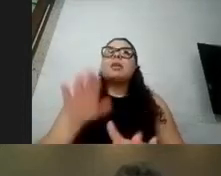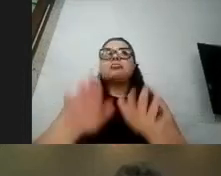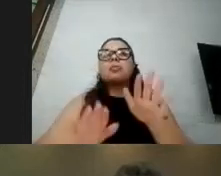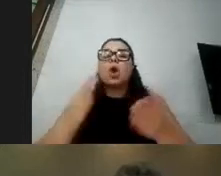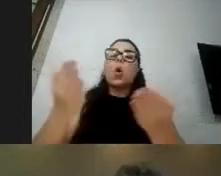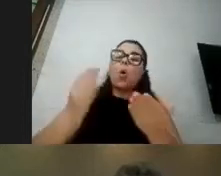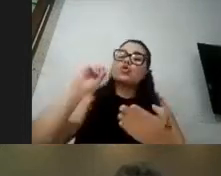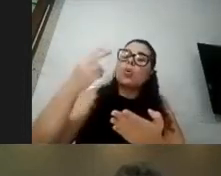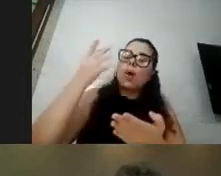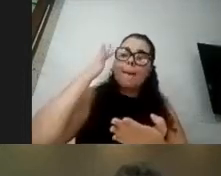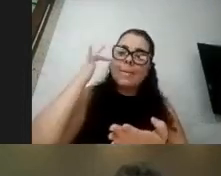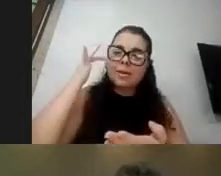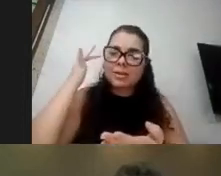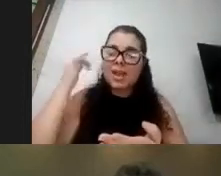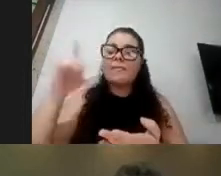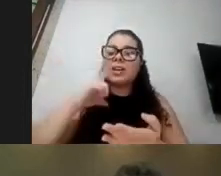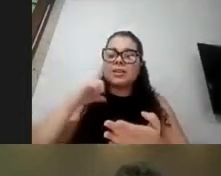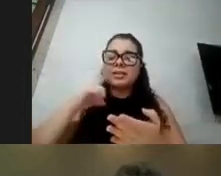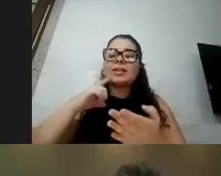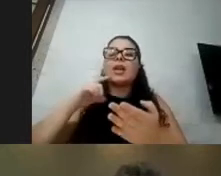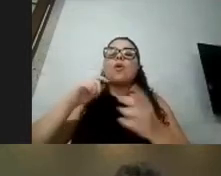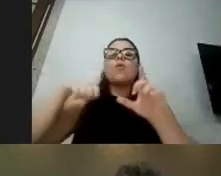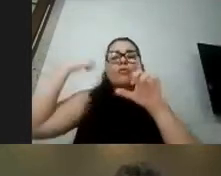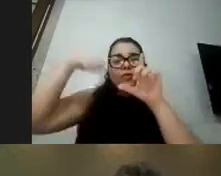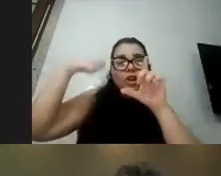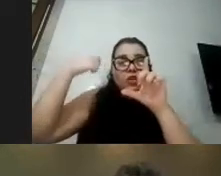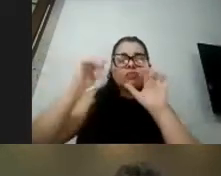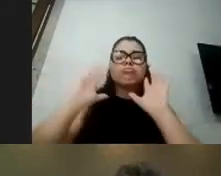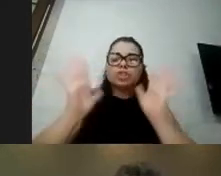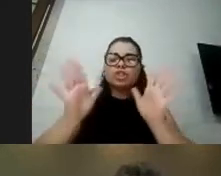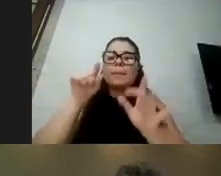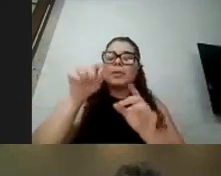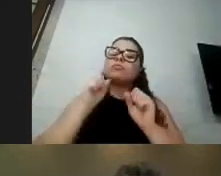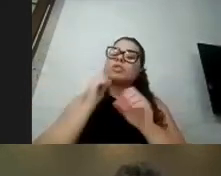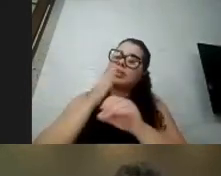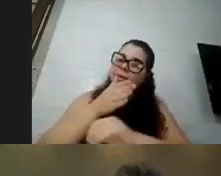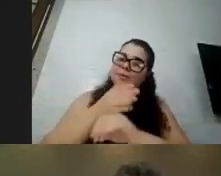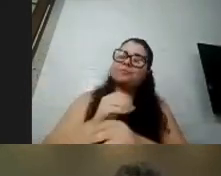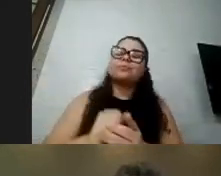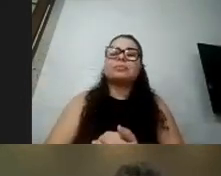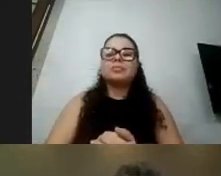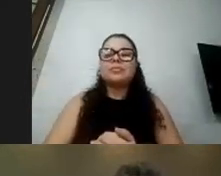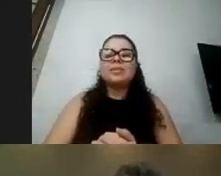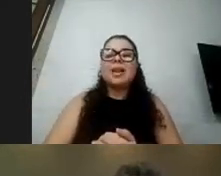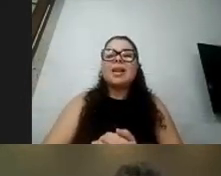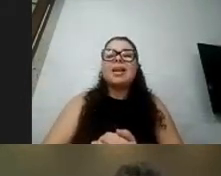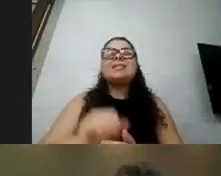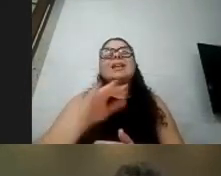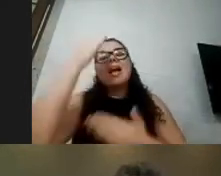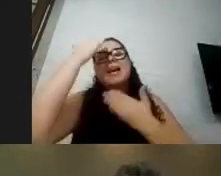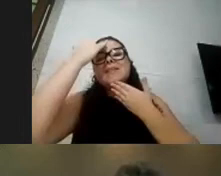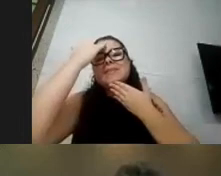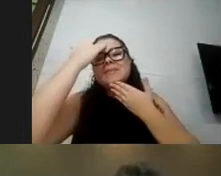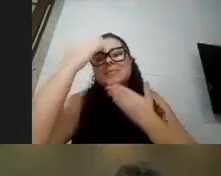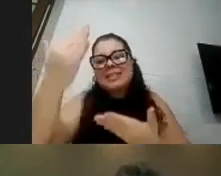-vinda, doutora Ana Cláudia. Obrigada por aceitar o convite e estar com a gente. Eu que agradeço, Bianca, essa oportunidade. Boa tarde